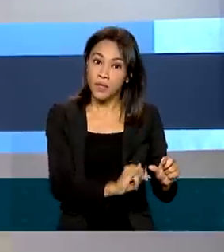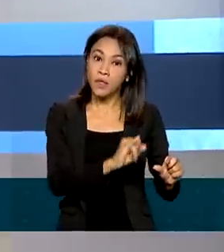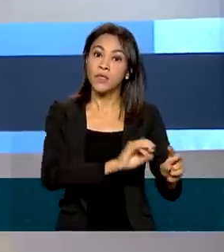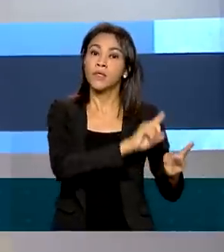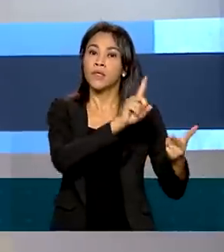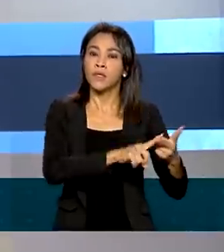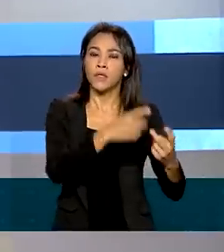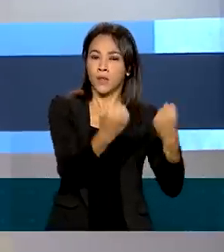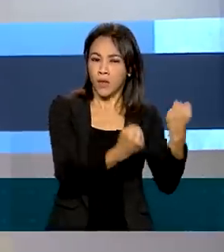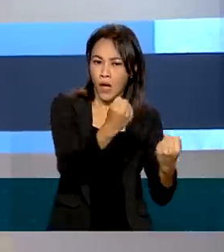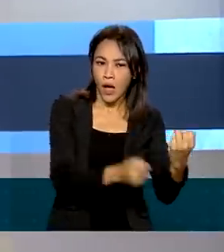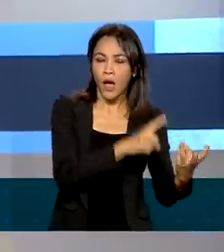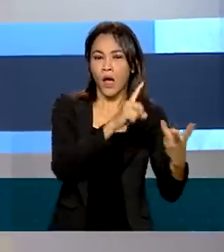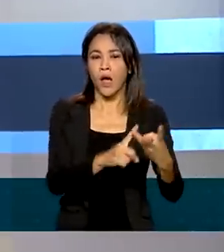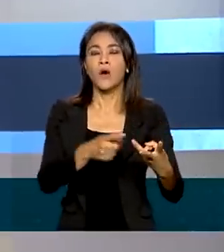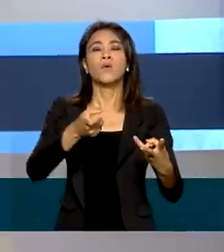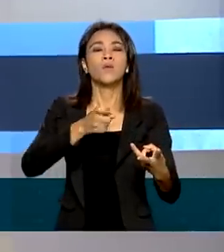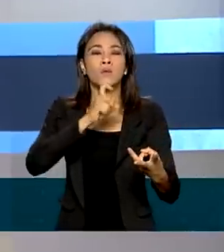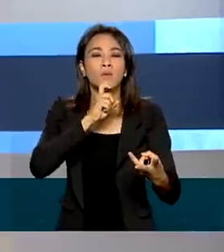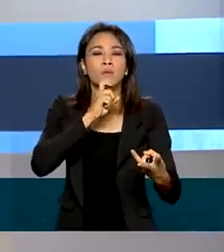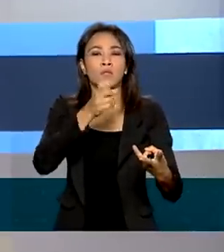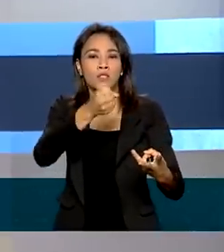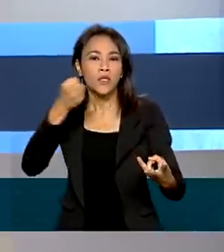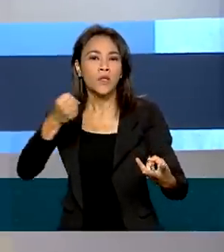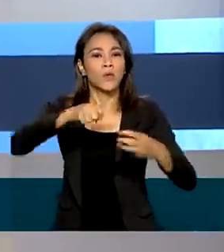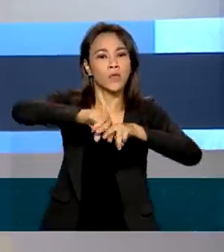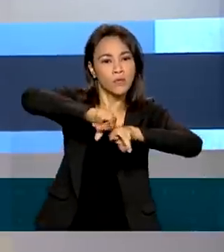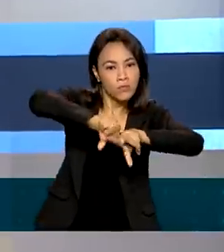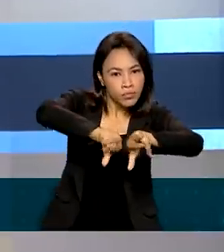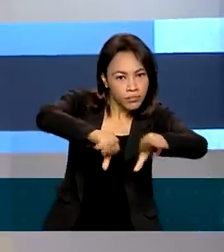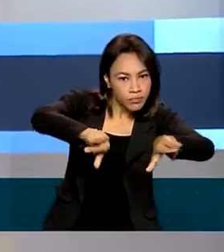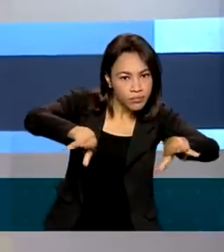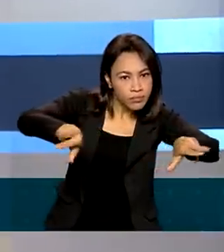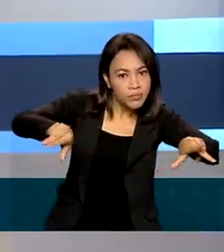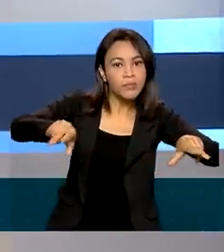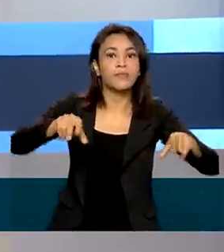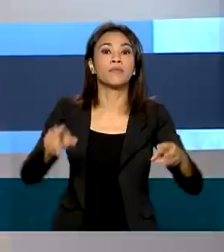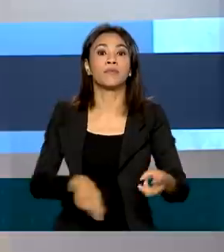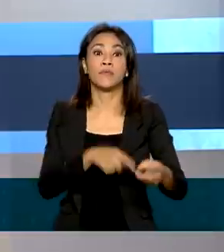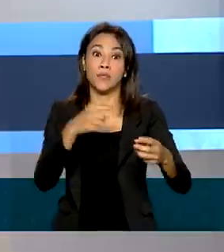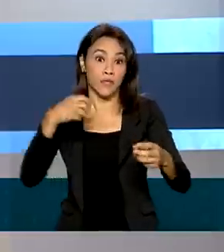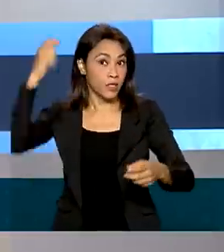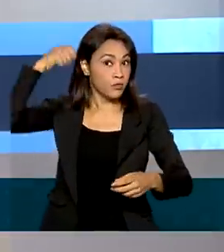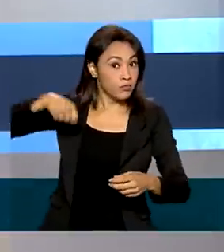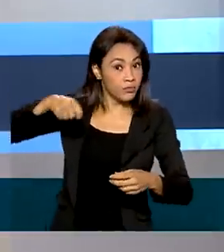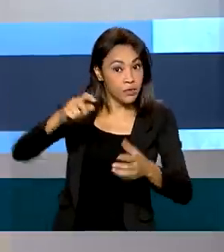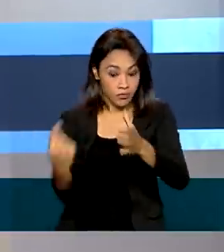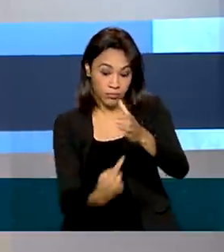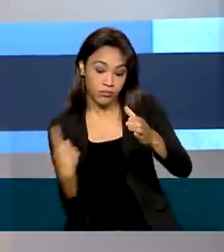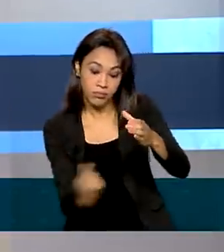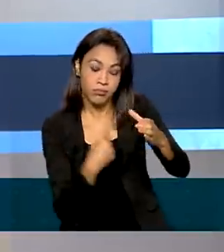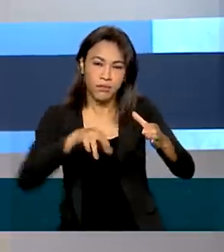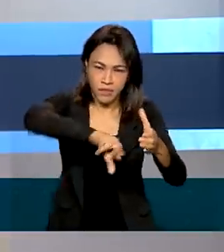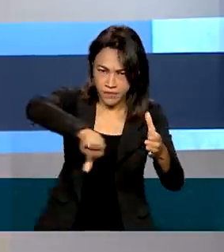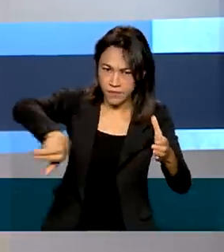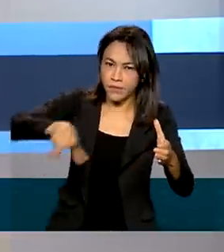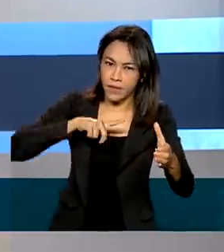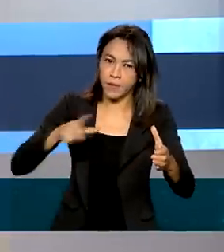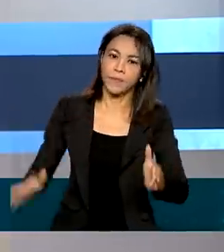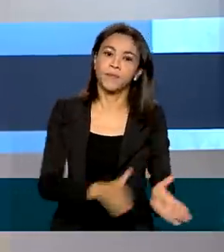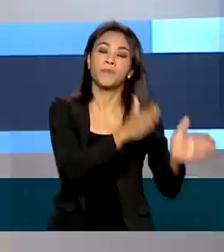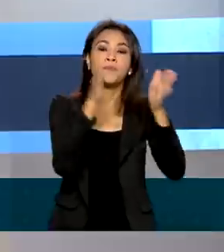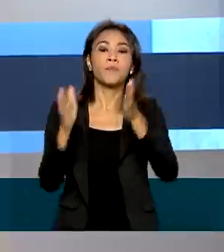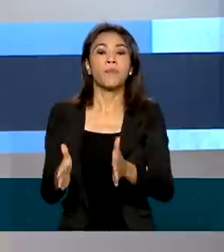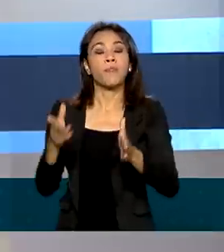eletrodomésticos da chamada linha branca, como refrigeradores, máquinas de lavar roupa e secadoras, entre outros itens. O